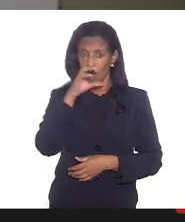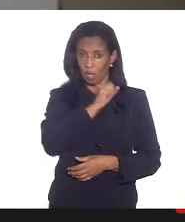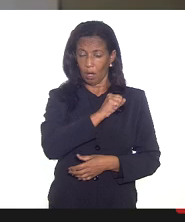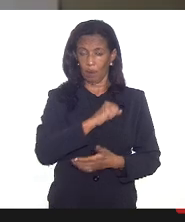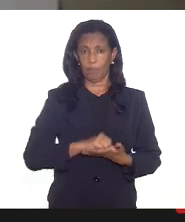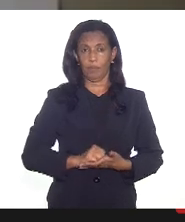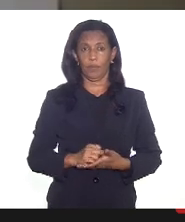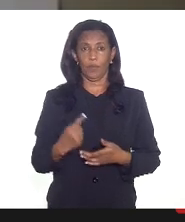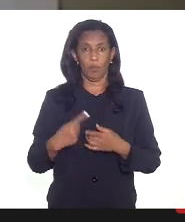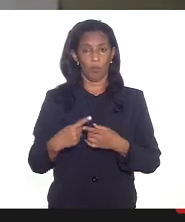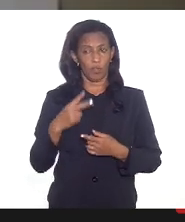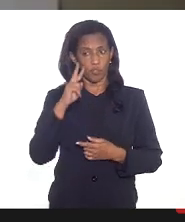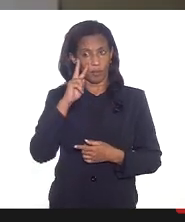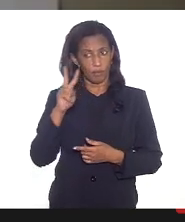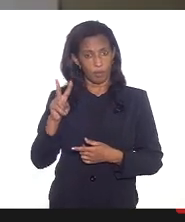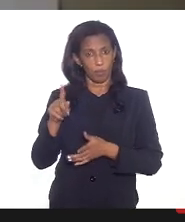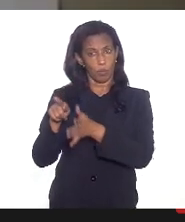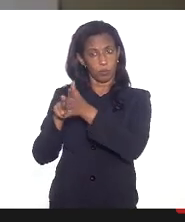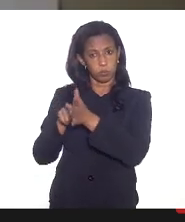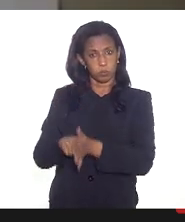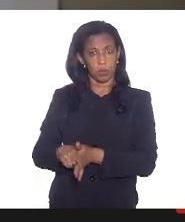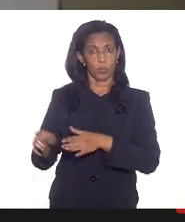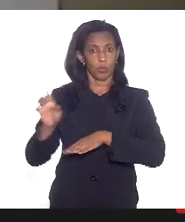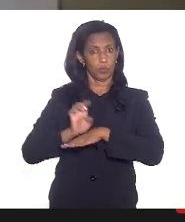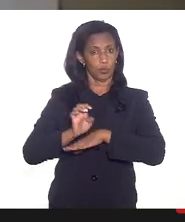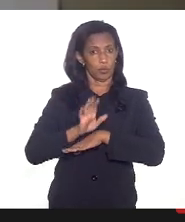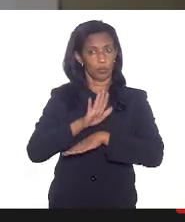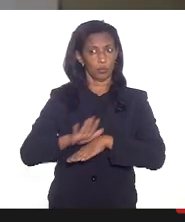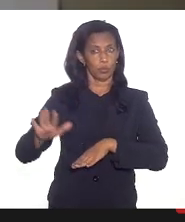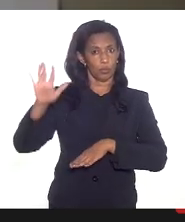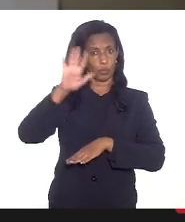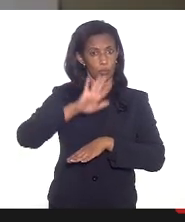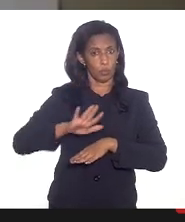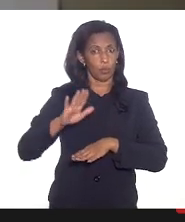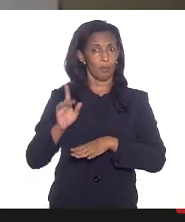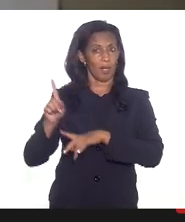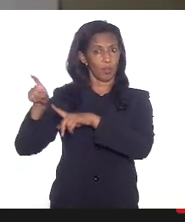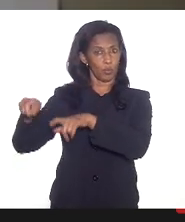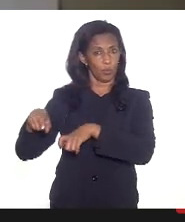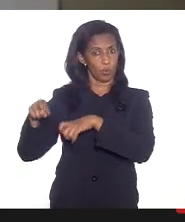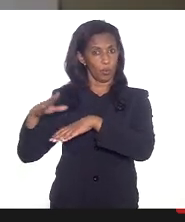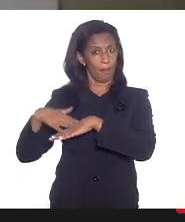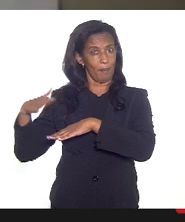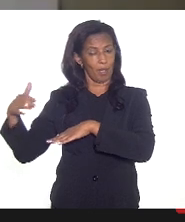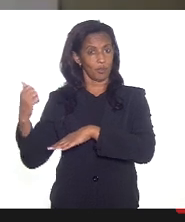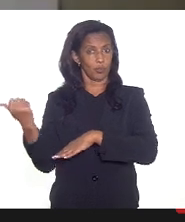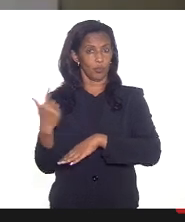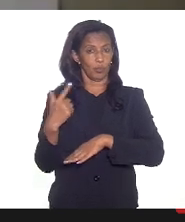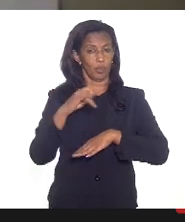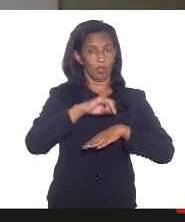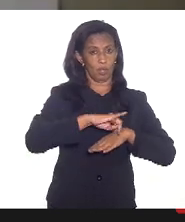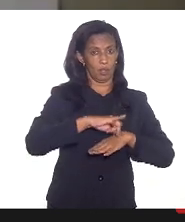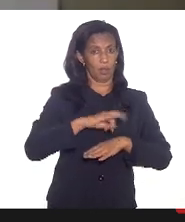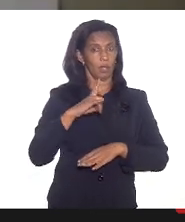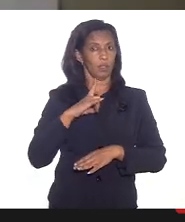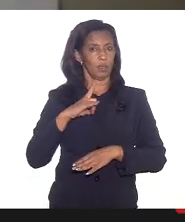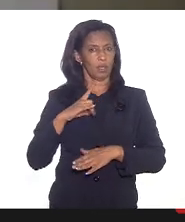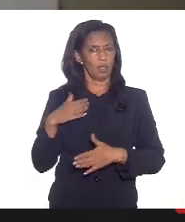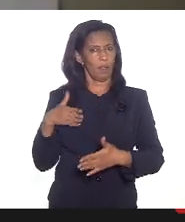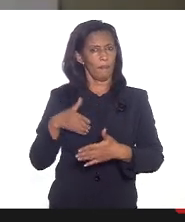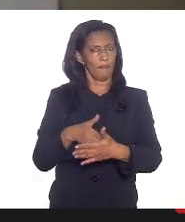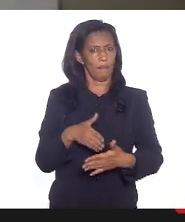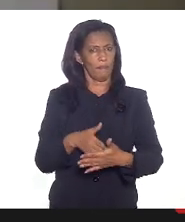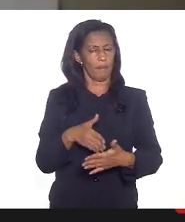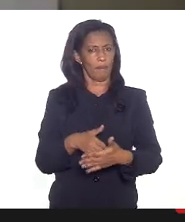porque verificamos no estado todo mais no interior do que na capital que existe sim uma barreira de